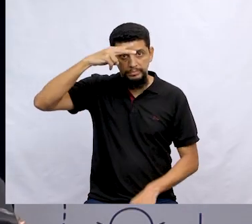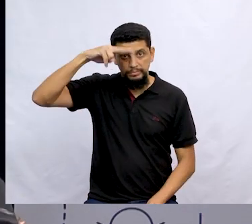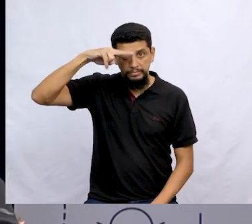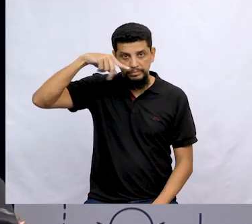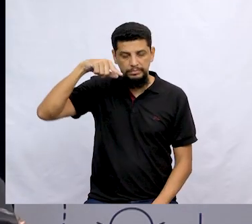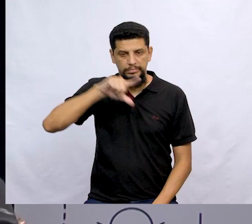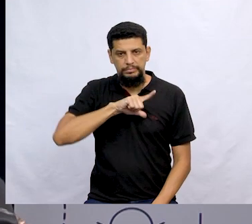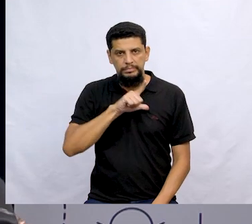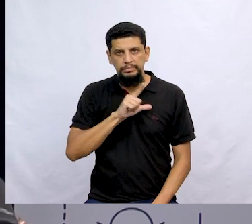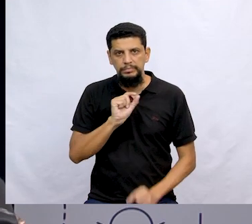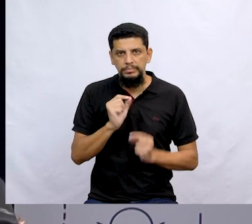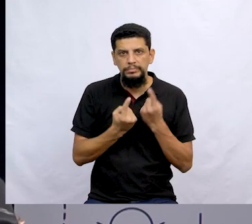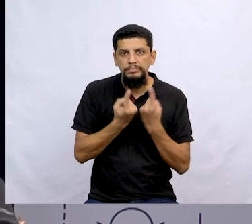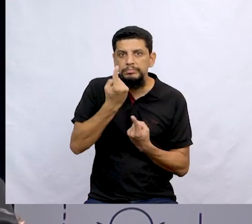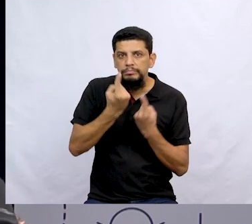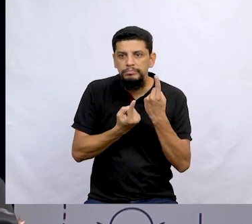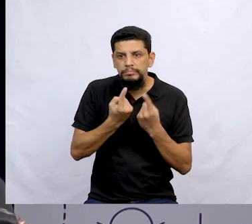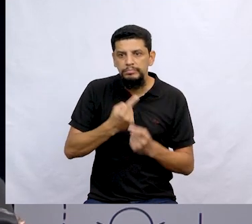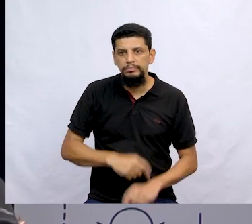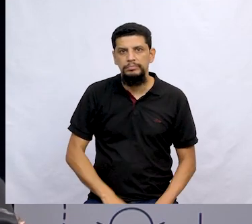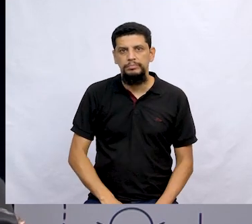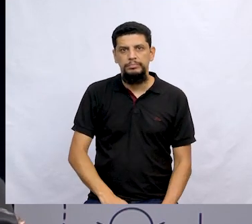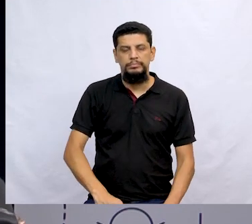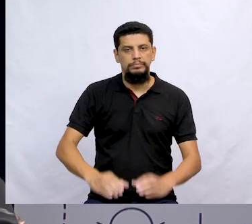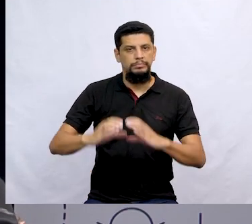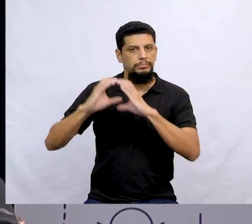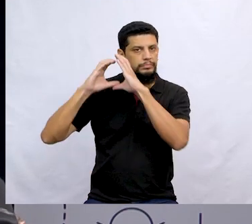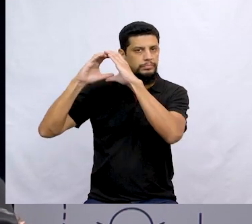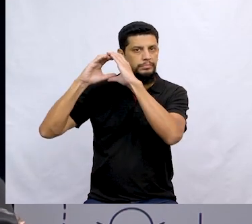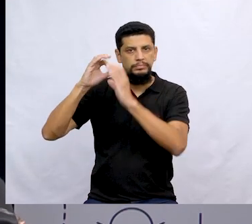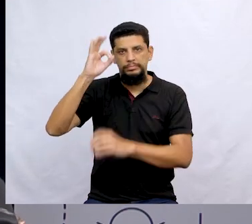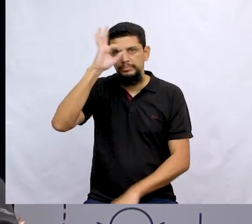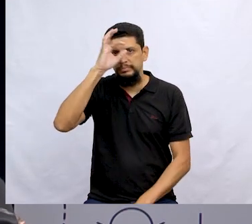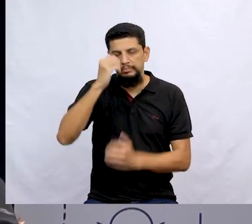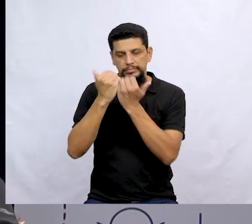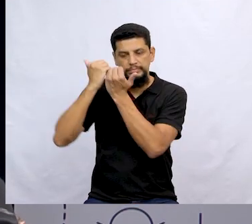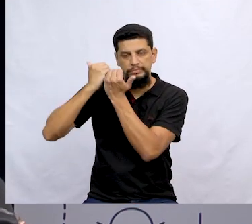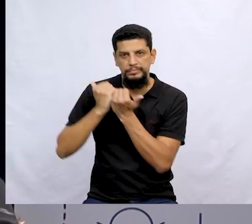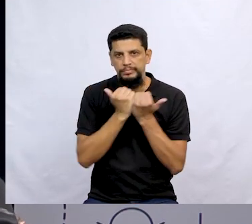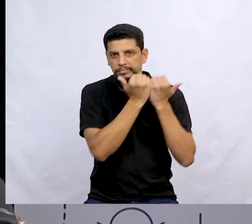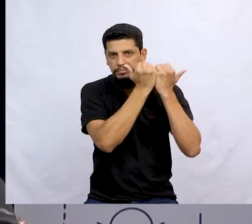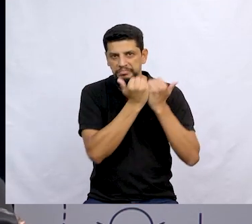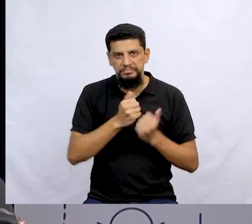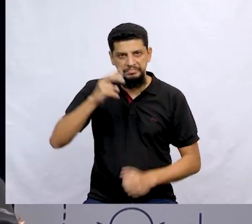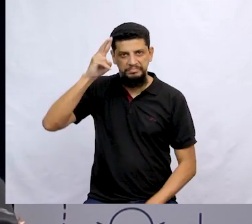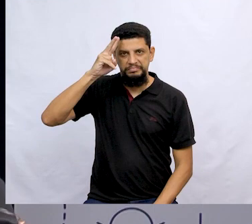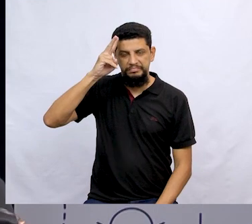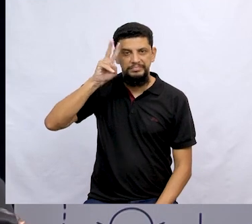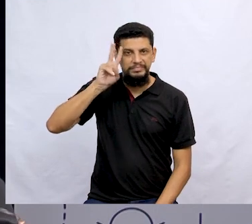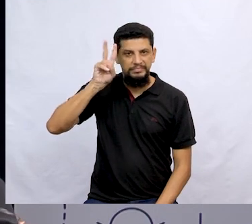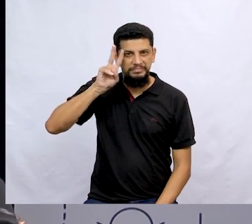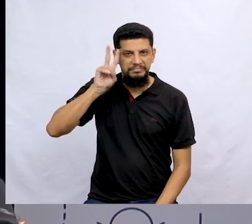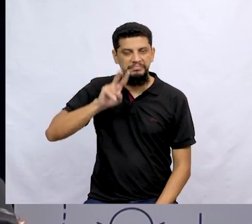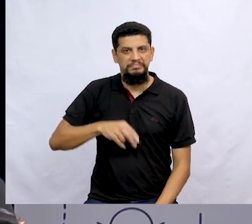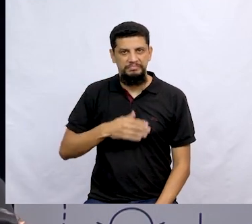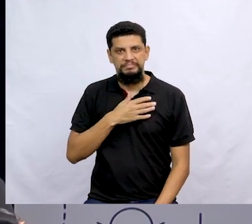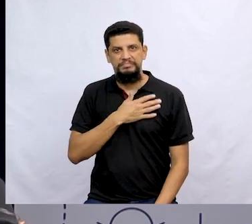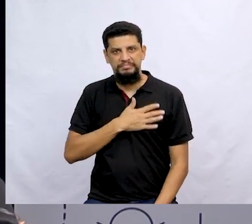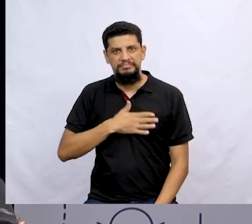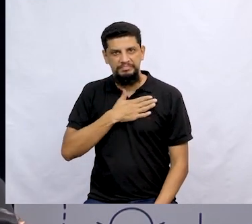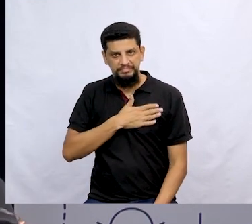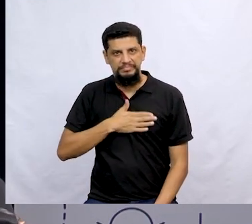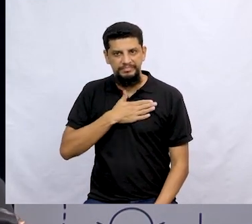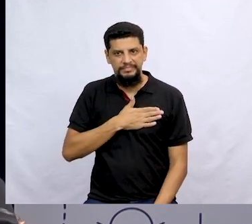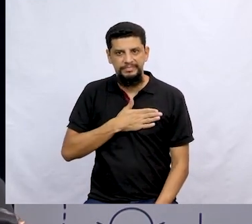livro. E aqui estava, sabe qual? Coco Verde e Melancia. Lembram dessa história? Nossa, a gente se divertiu bastante. E,